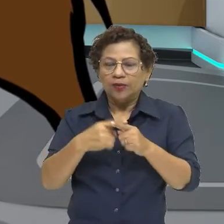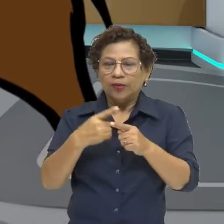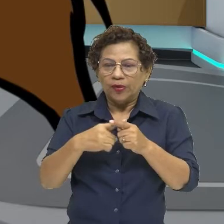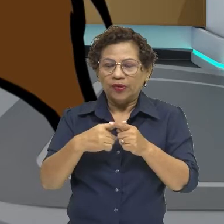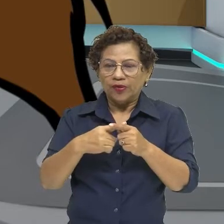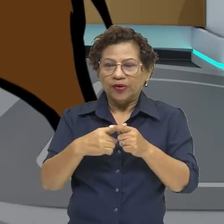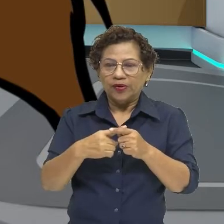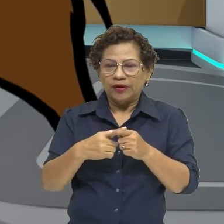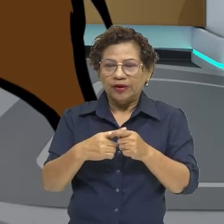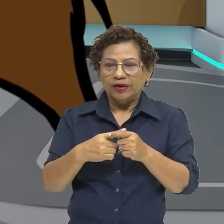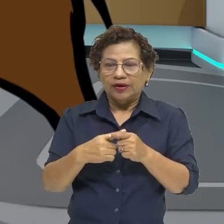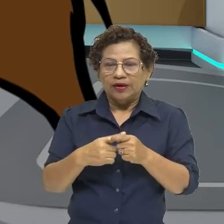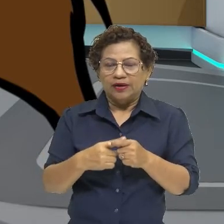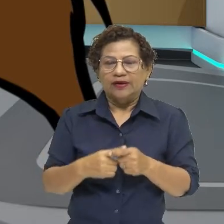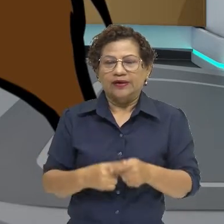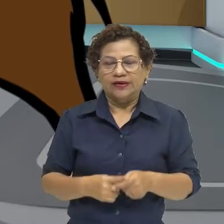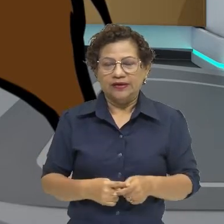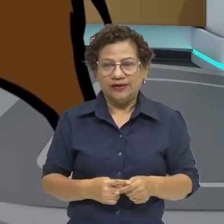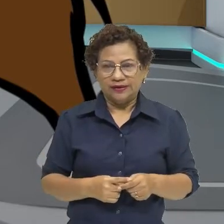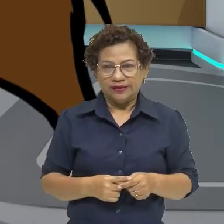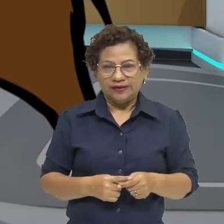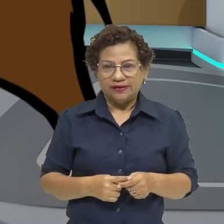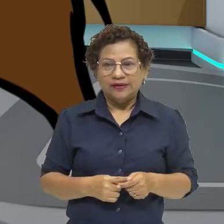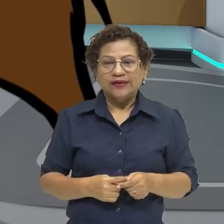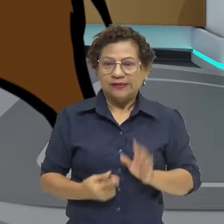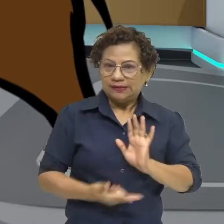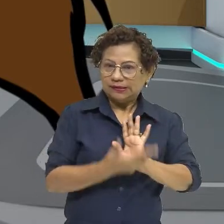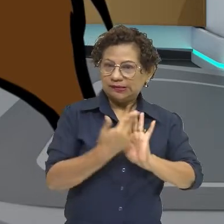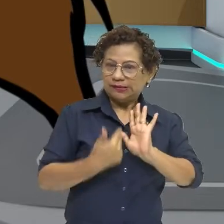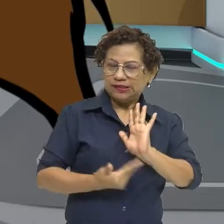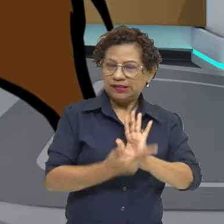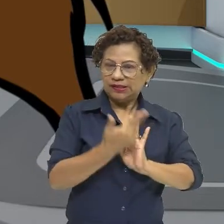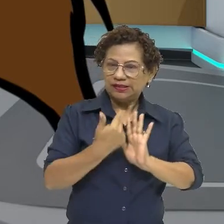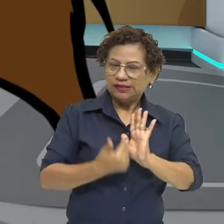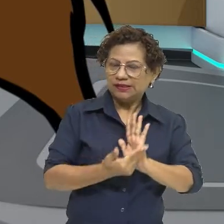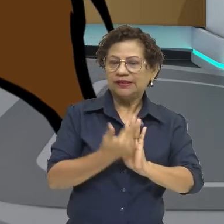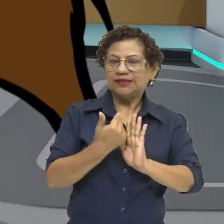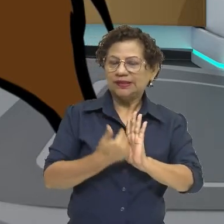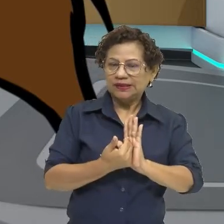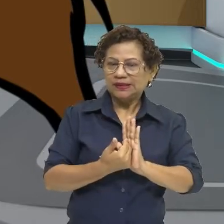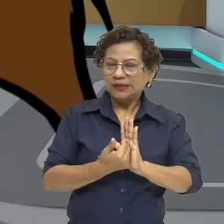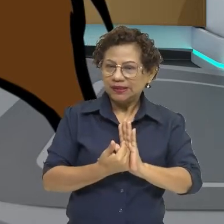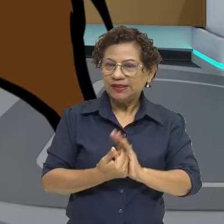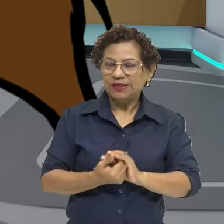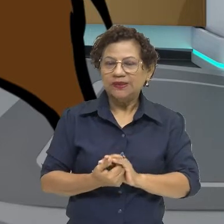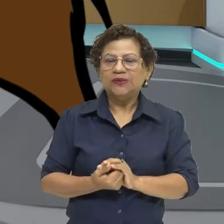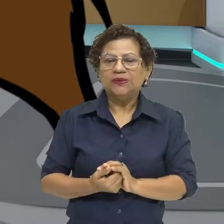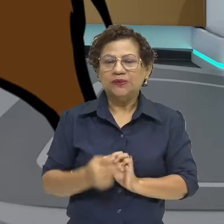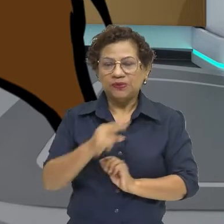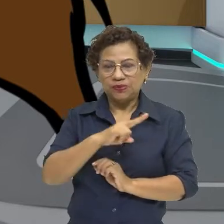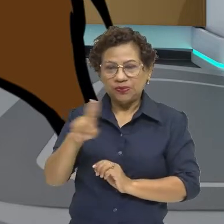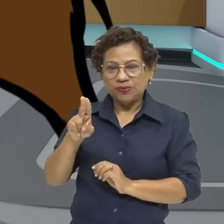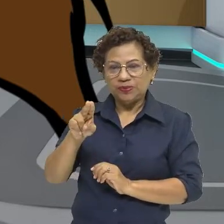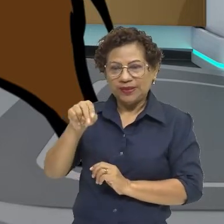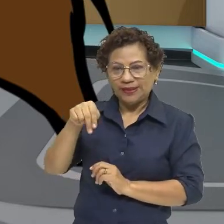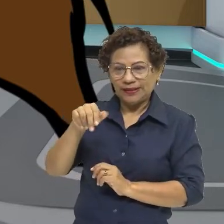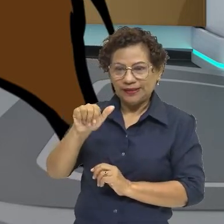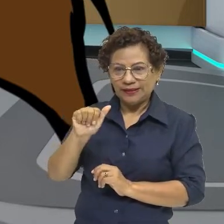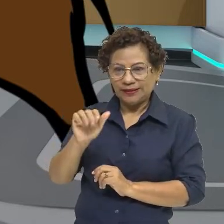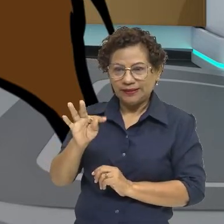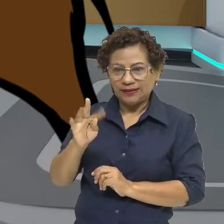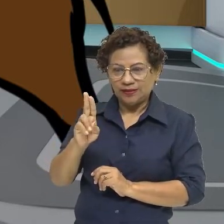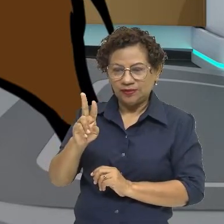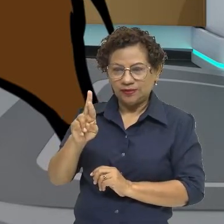Então, o que era? Era uma pintura denominada de pintura naturalista, porque esse homem da pré-história, do